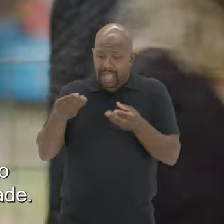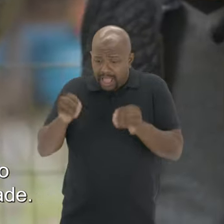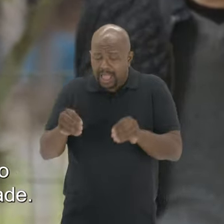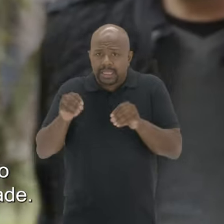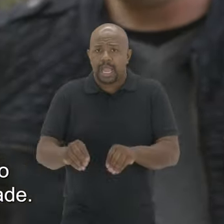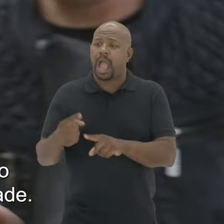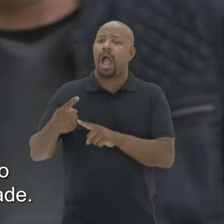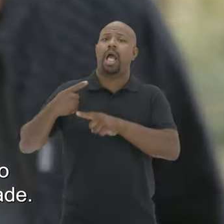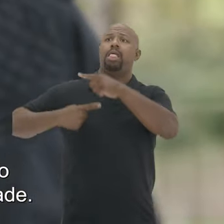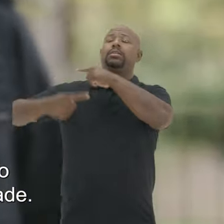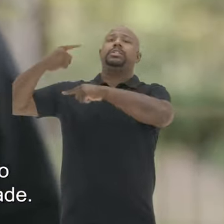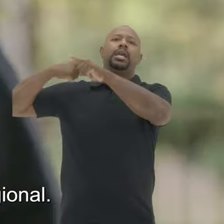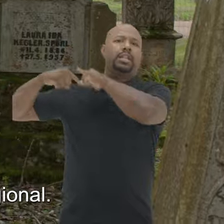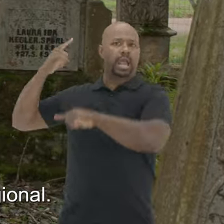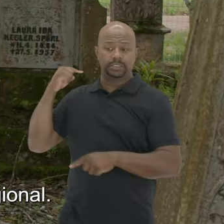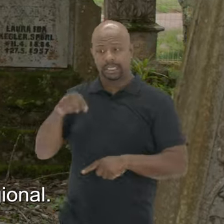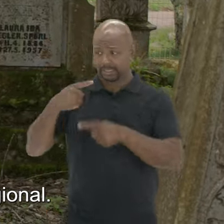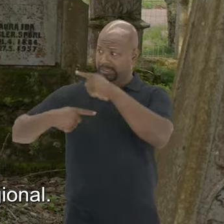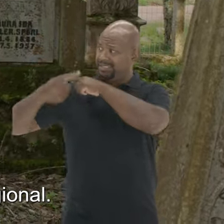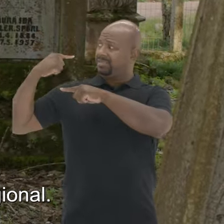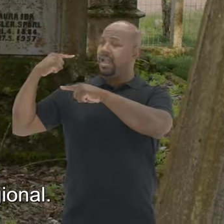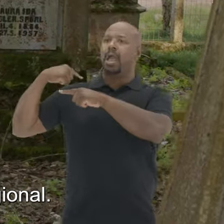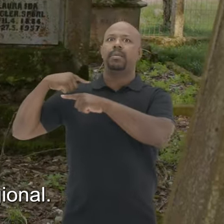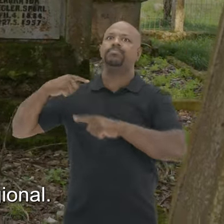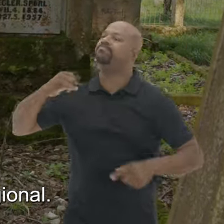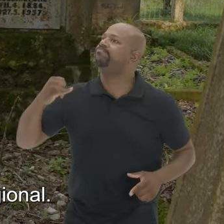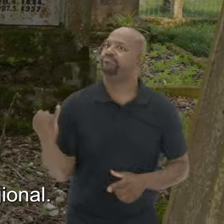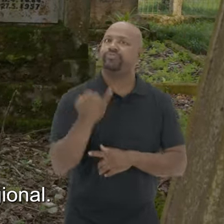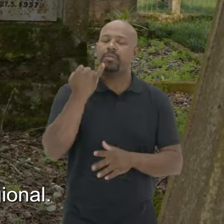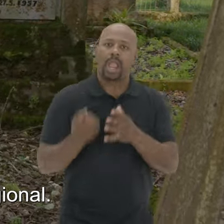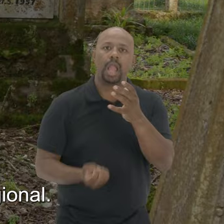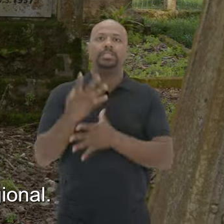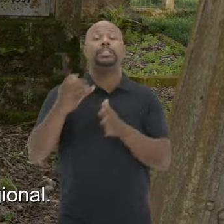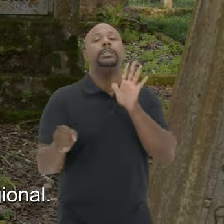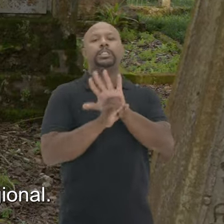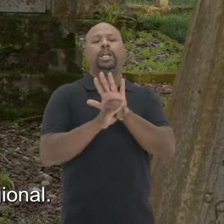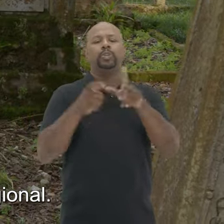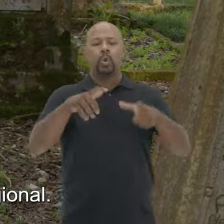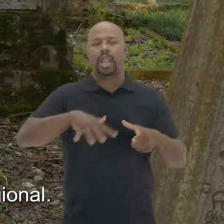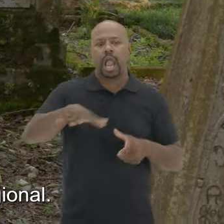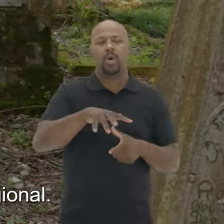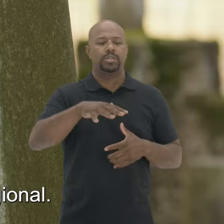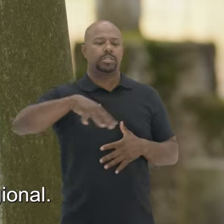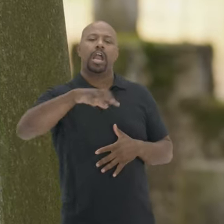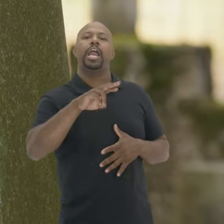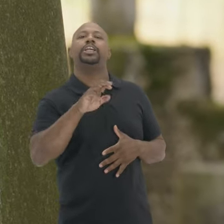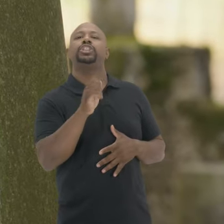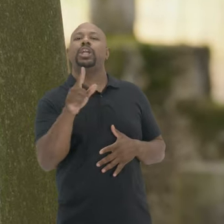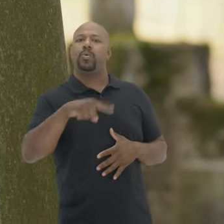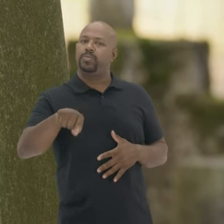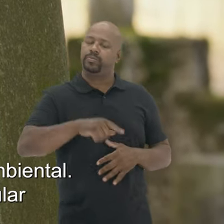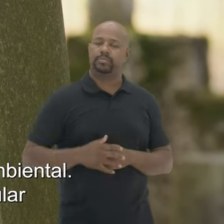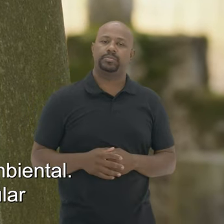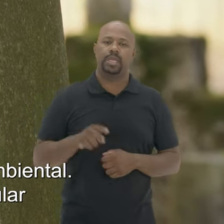enterrada a ancestralidade E essa ancestralidade Ela é fundamental para a construção da identidade local e regional Cemitério